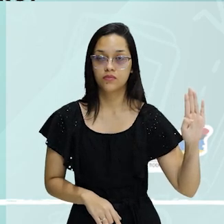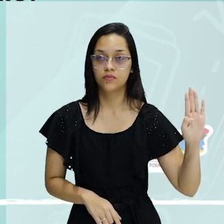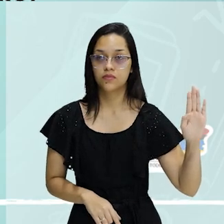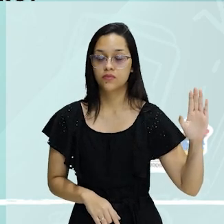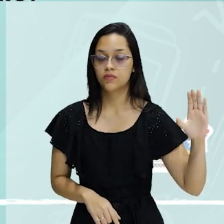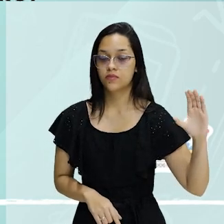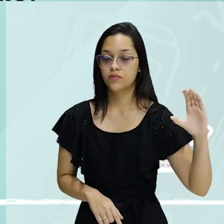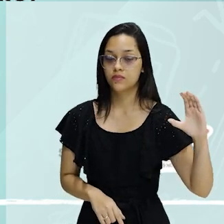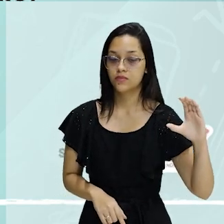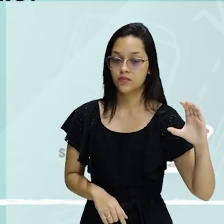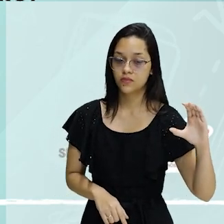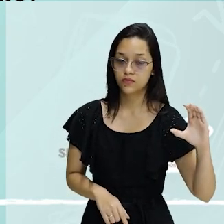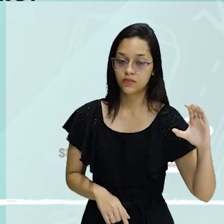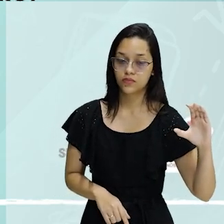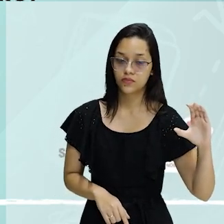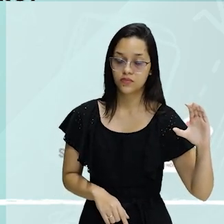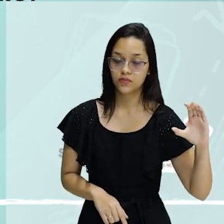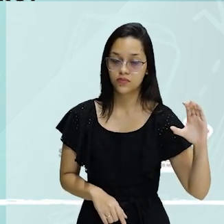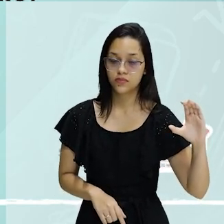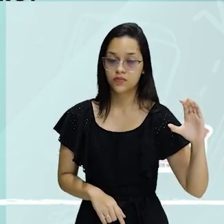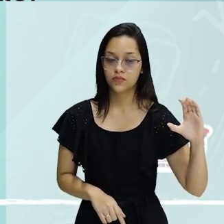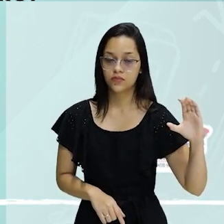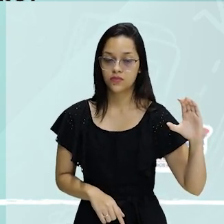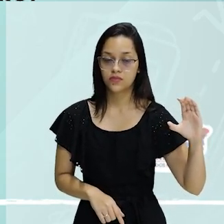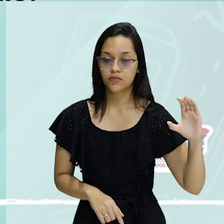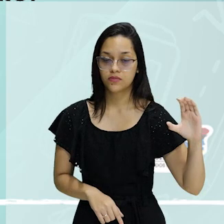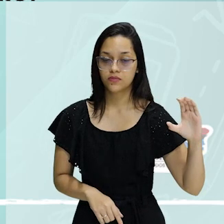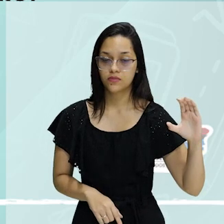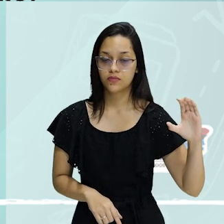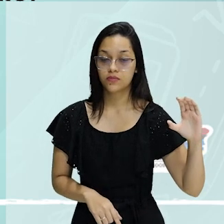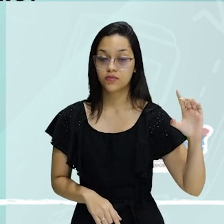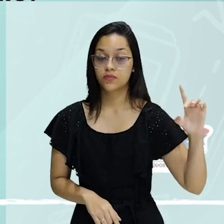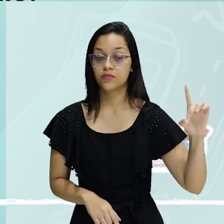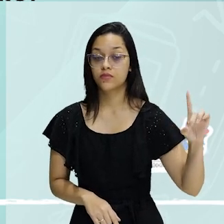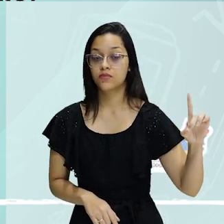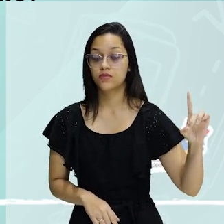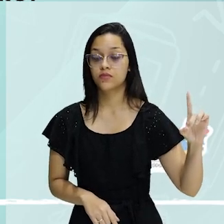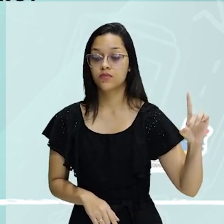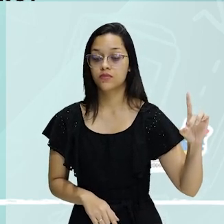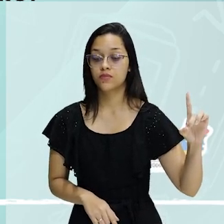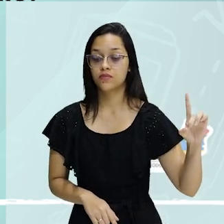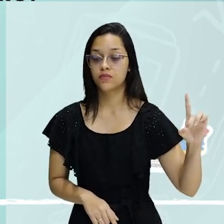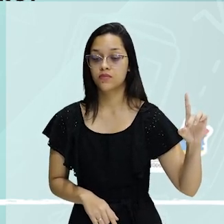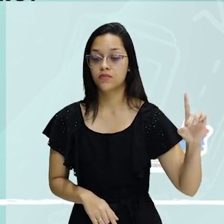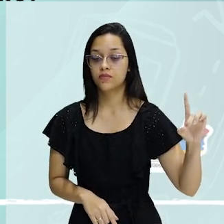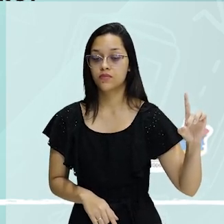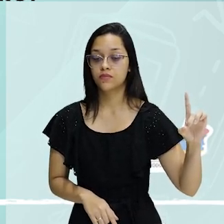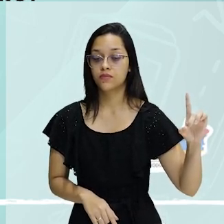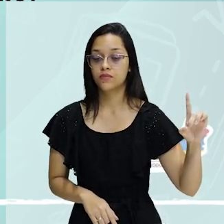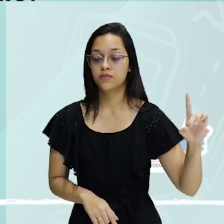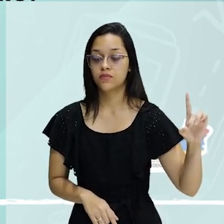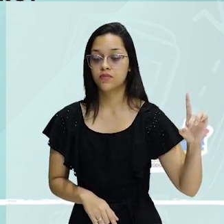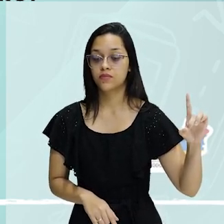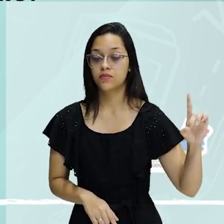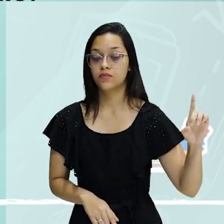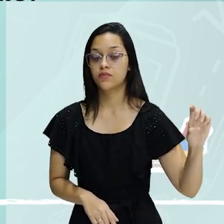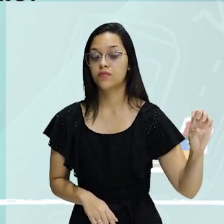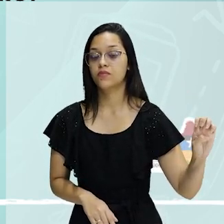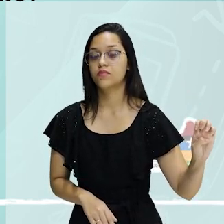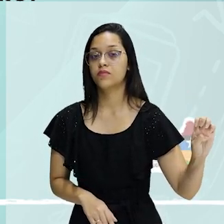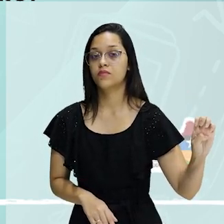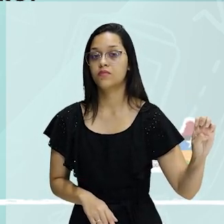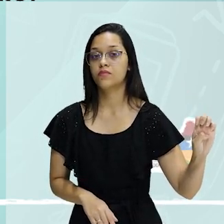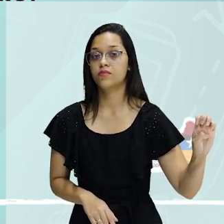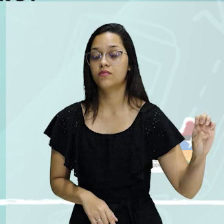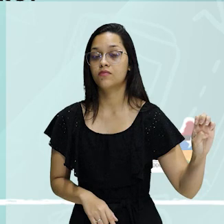digital, novo modo de leitura e de organização da escrita, estratégia de manutenção do papel do leitor como perfil definido,